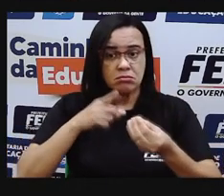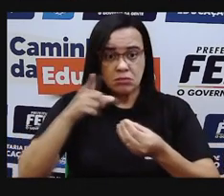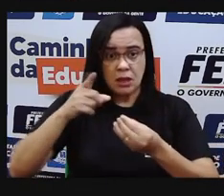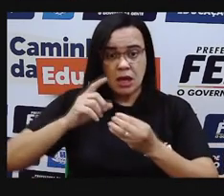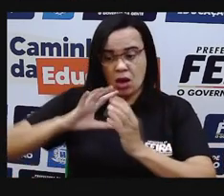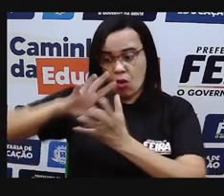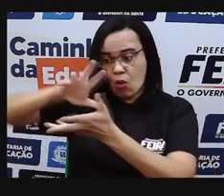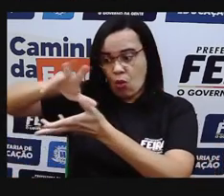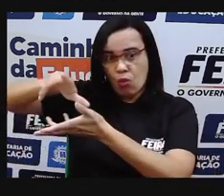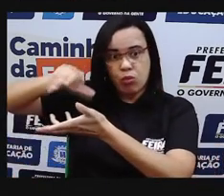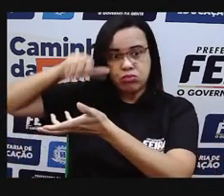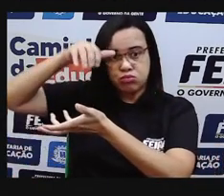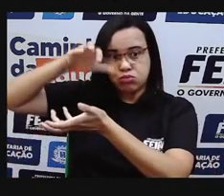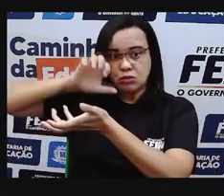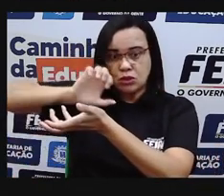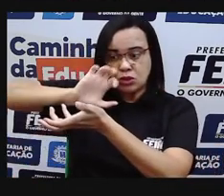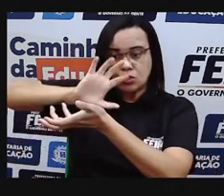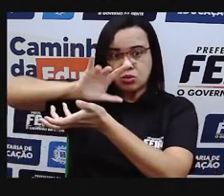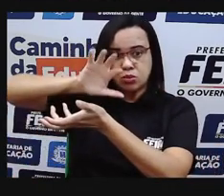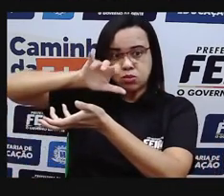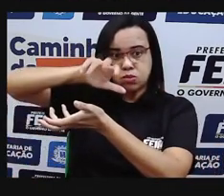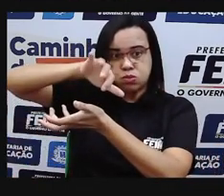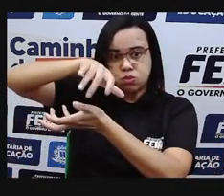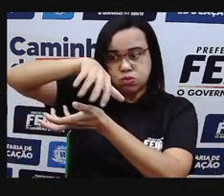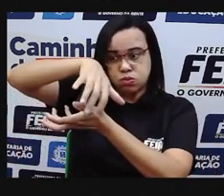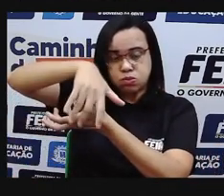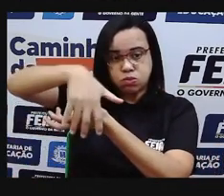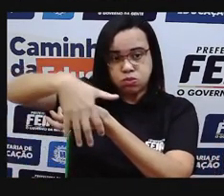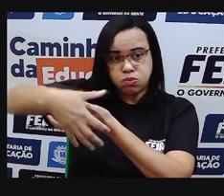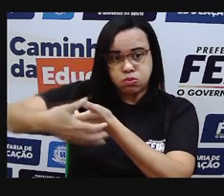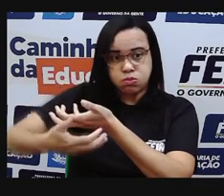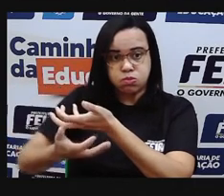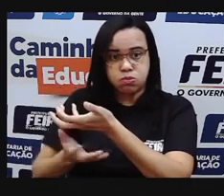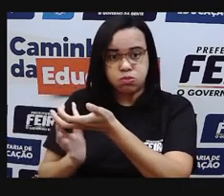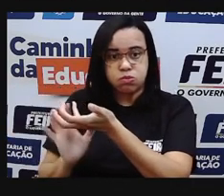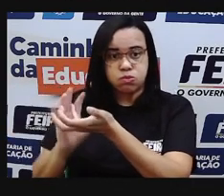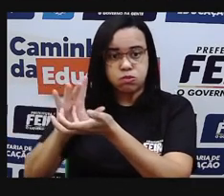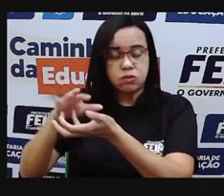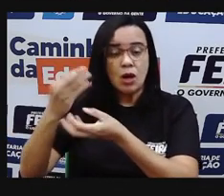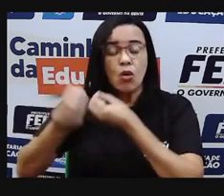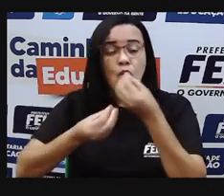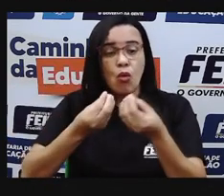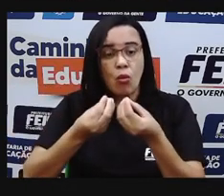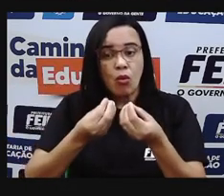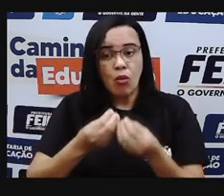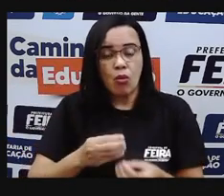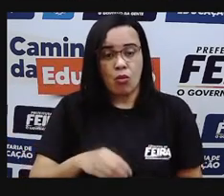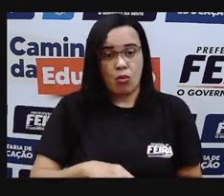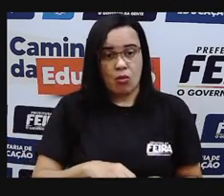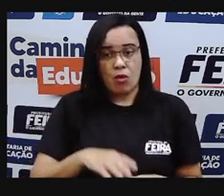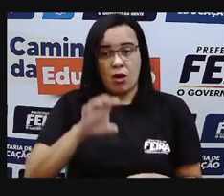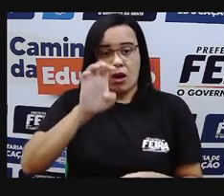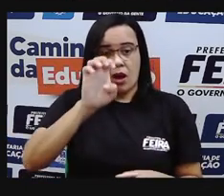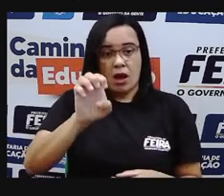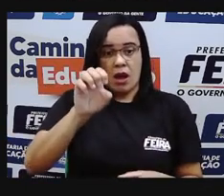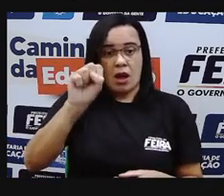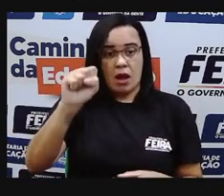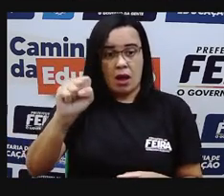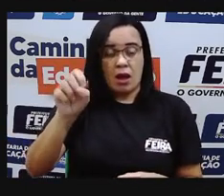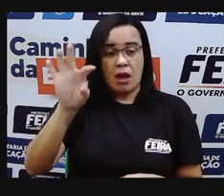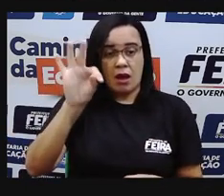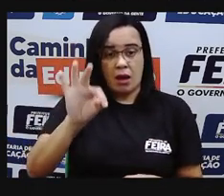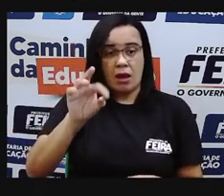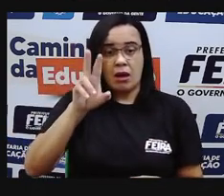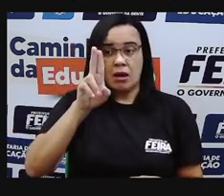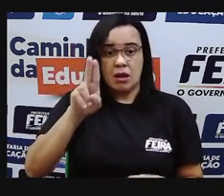planeta. Vai, Pró, mas o efeito estufa, ele é bom? Sim, ele é natural, é um processo natural